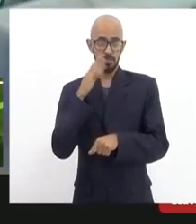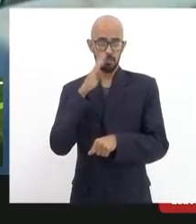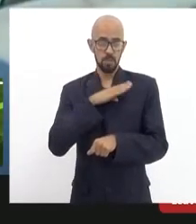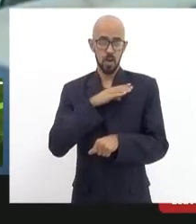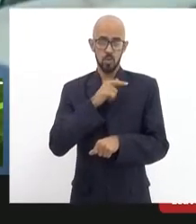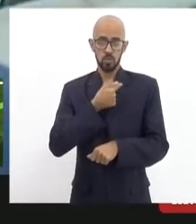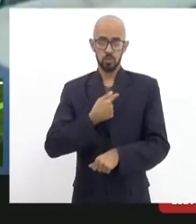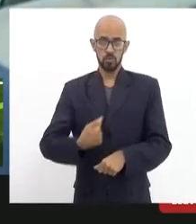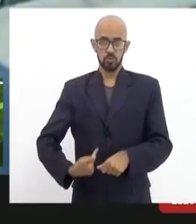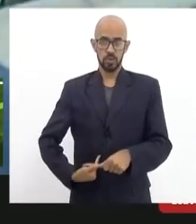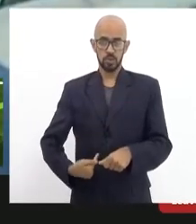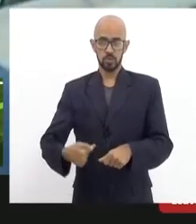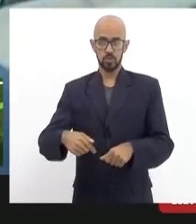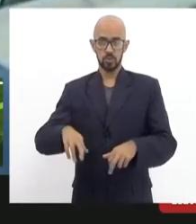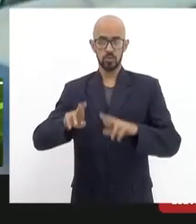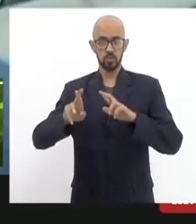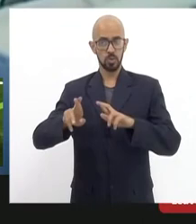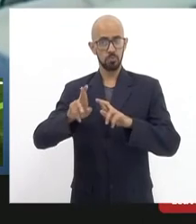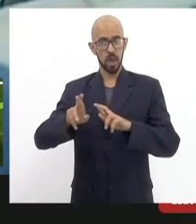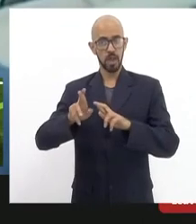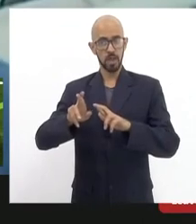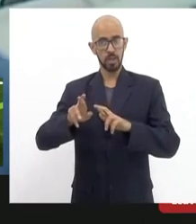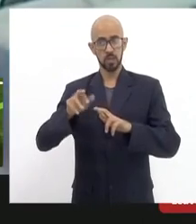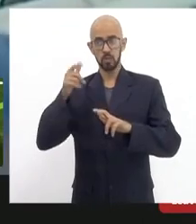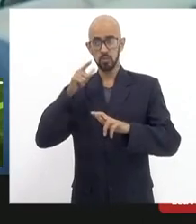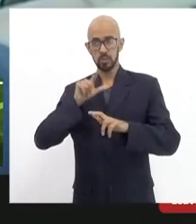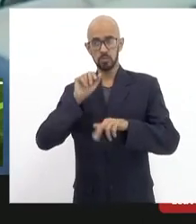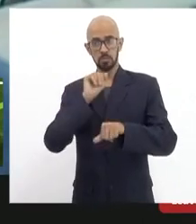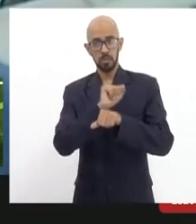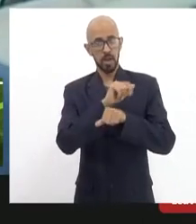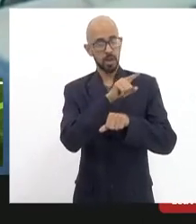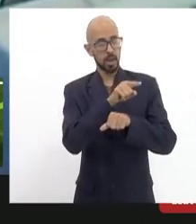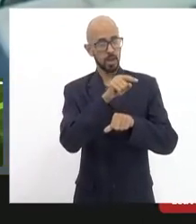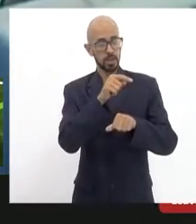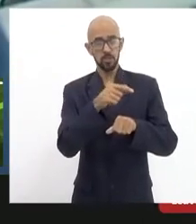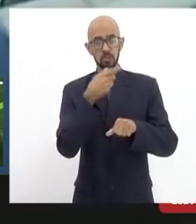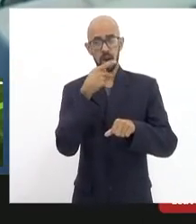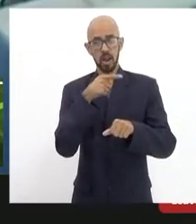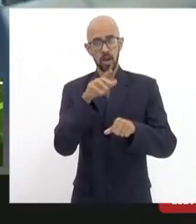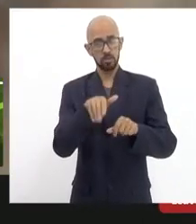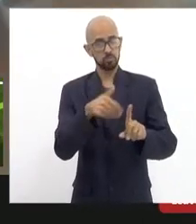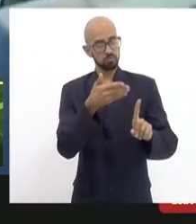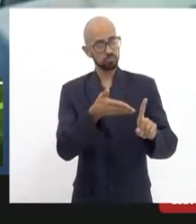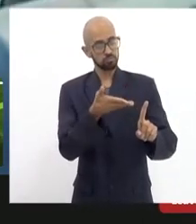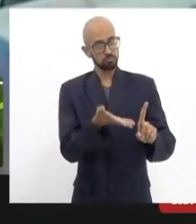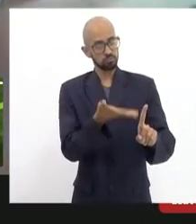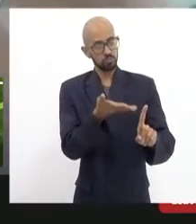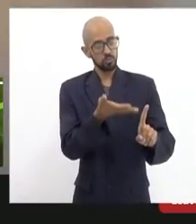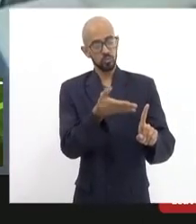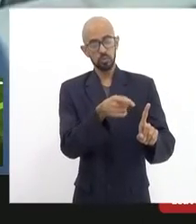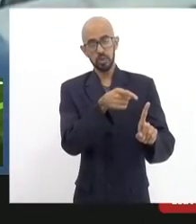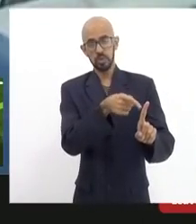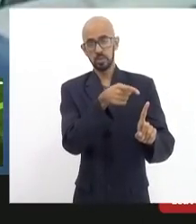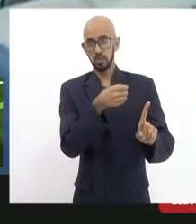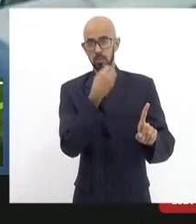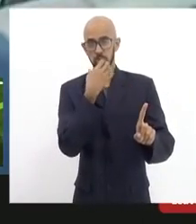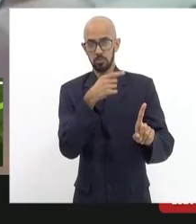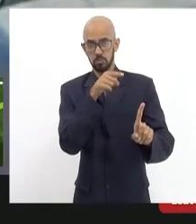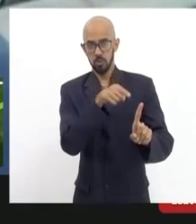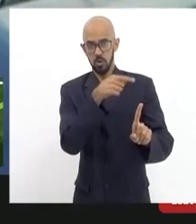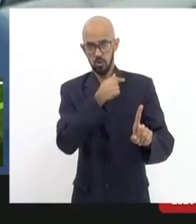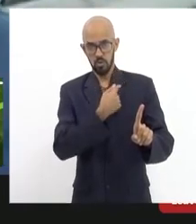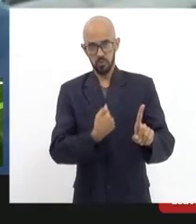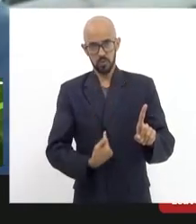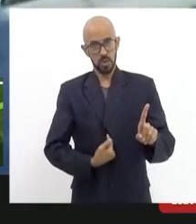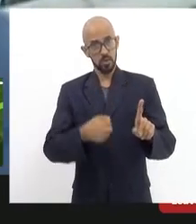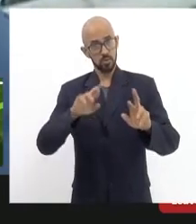louco para falar de falar mal do governo e vamos vamos elogiar o governo quem sabe daqui a seis meses um ano a tem a inauguração a